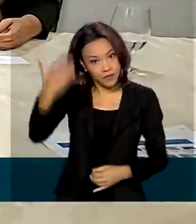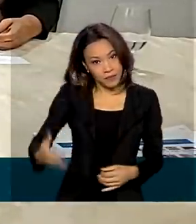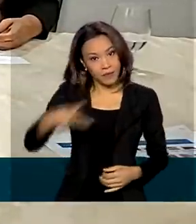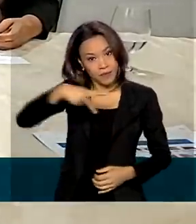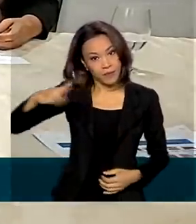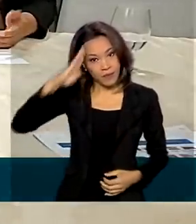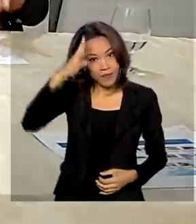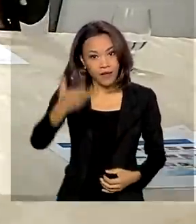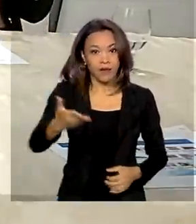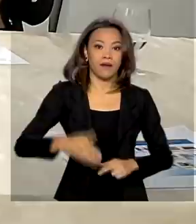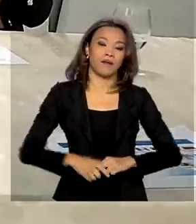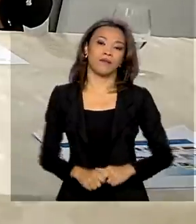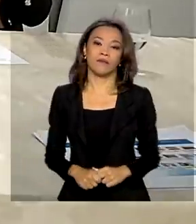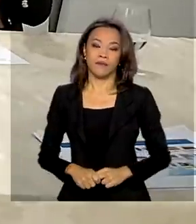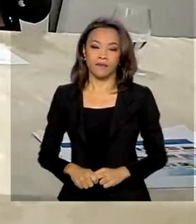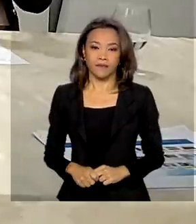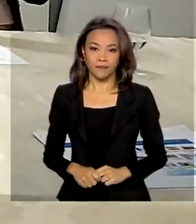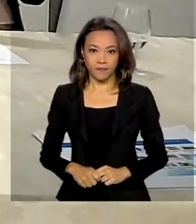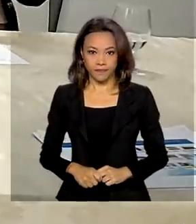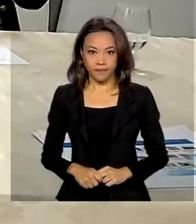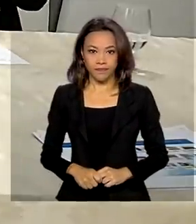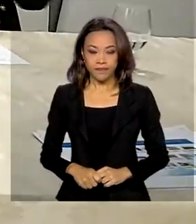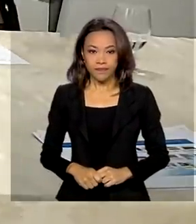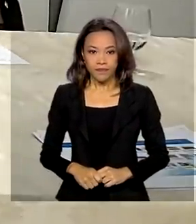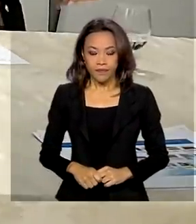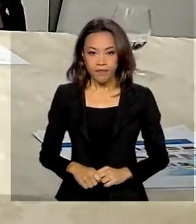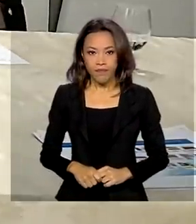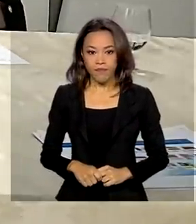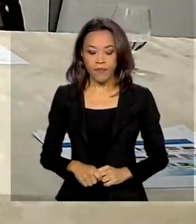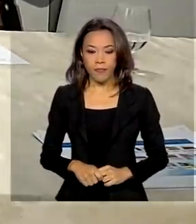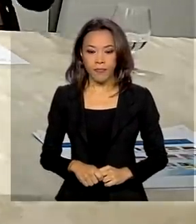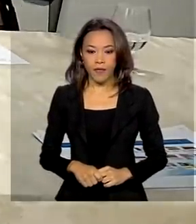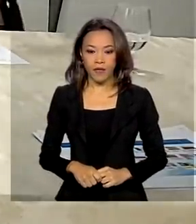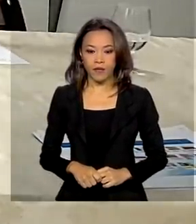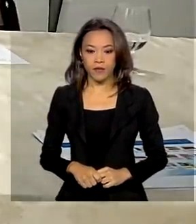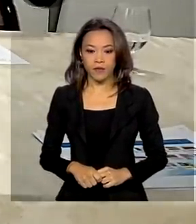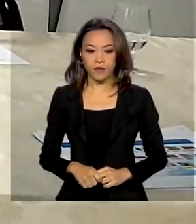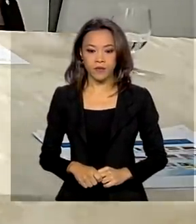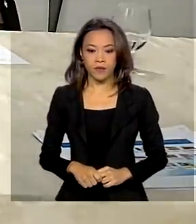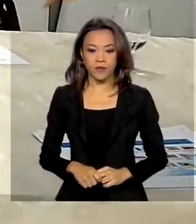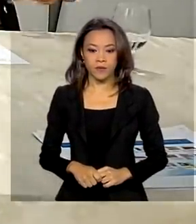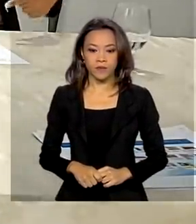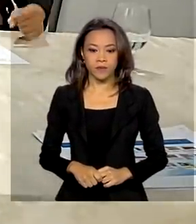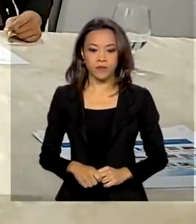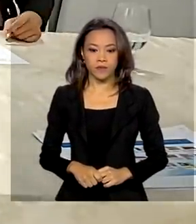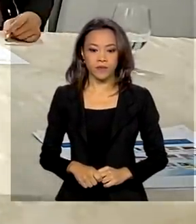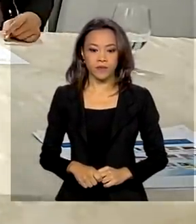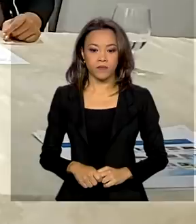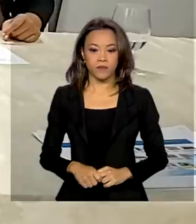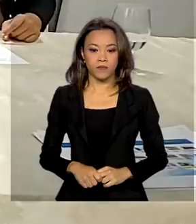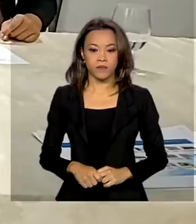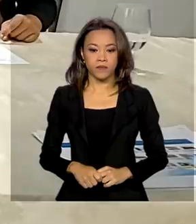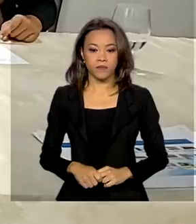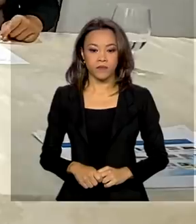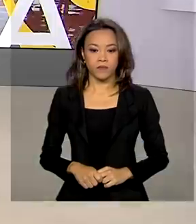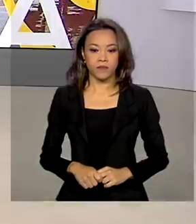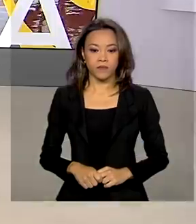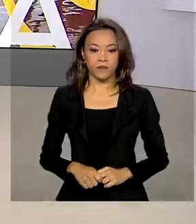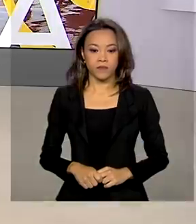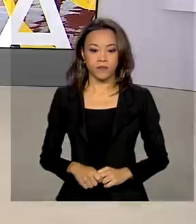tarifa de importação de pneus que interessa nos caminhoneiros é em torno de 16%. Conversei com o Paulo Guedes, vamos zerar.